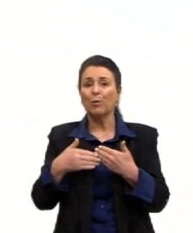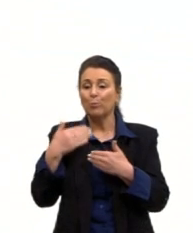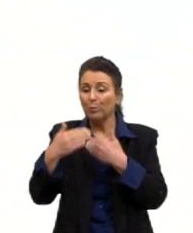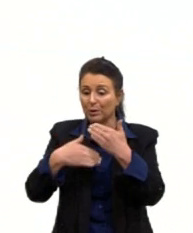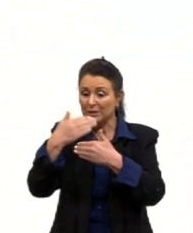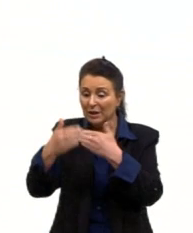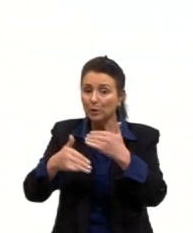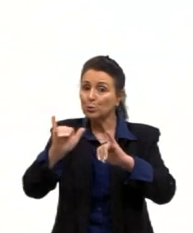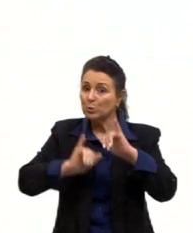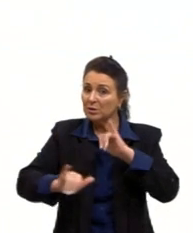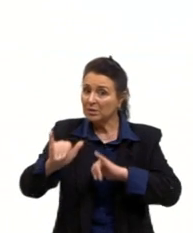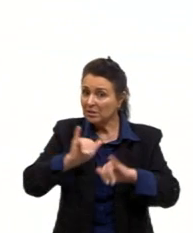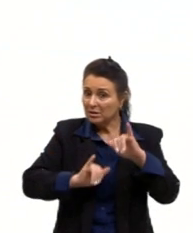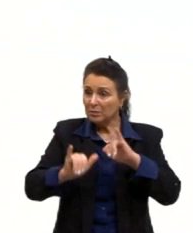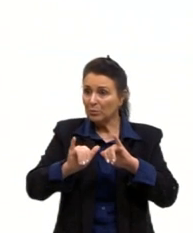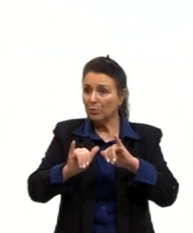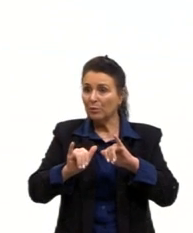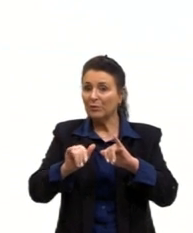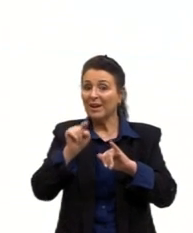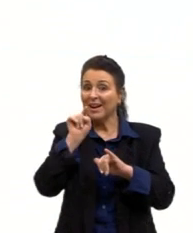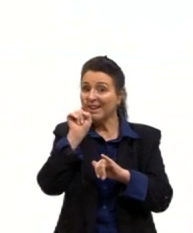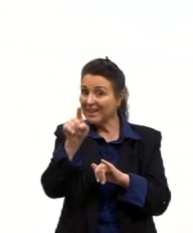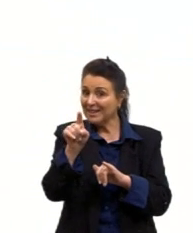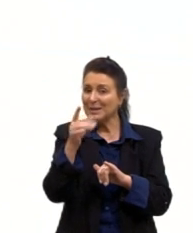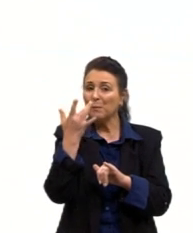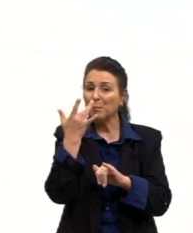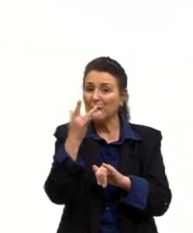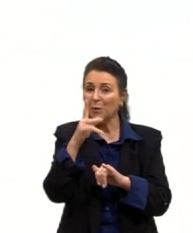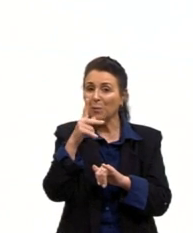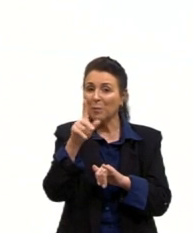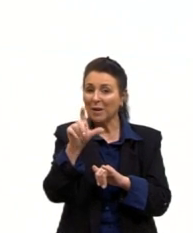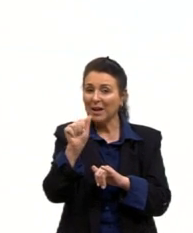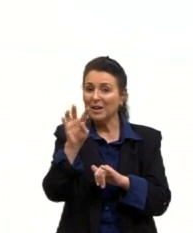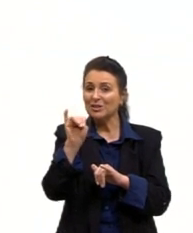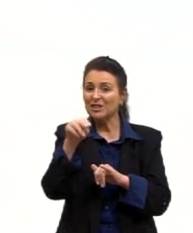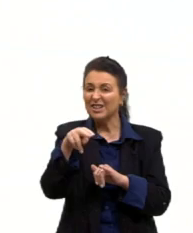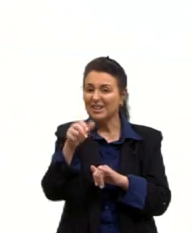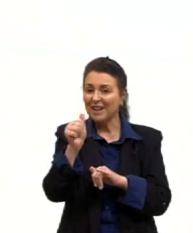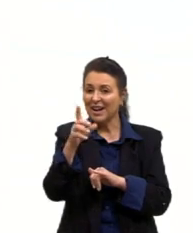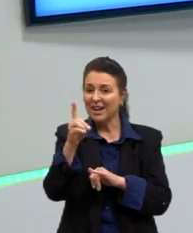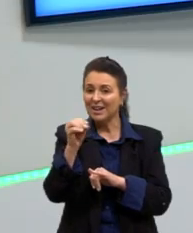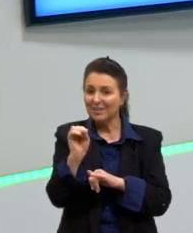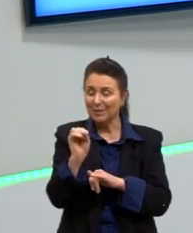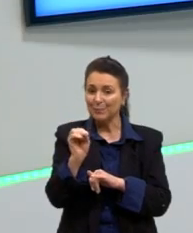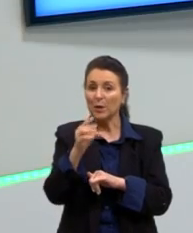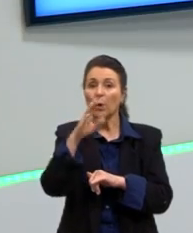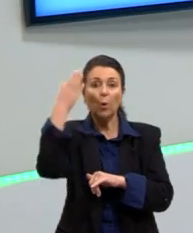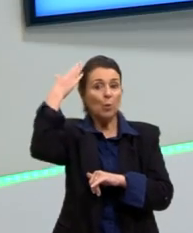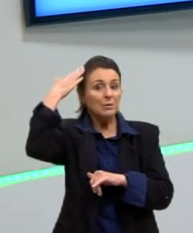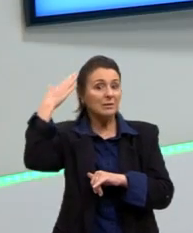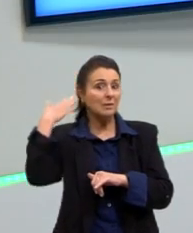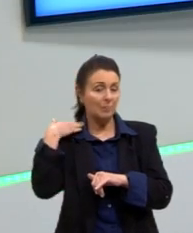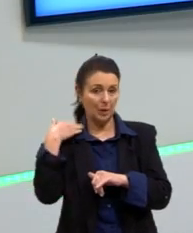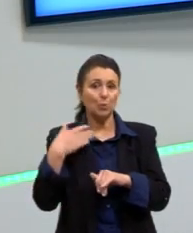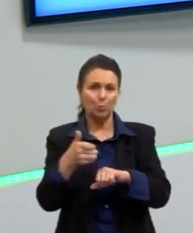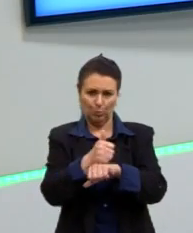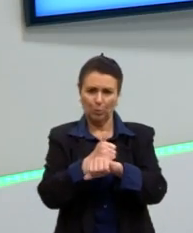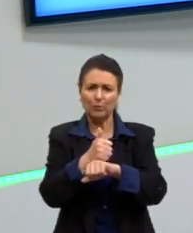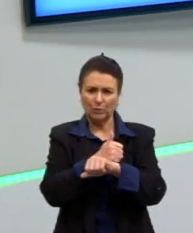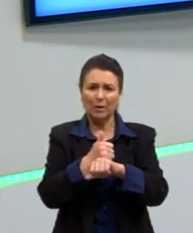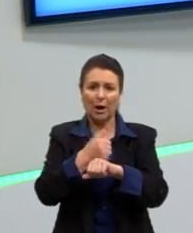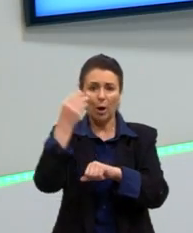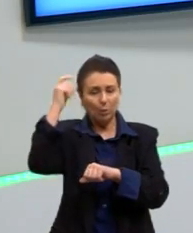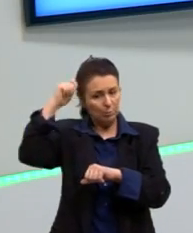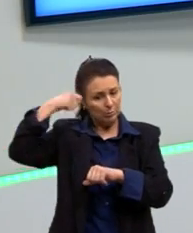ficar nesse tom aqui, que é o desejado, o tom branco. Como, então, o os cabeleireiros fazem para ficar nesse